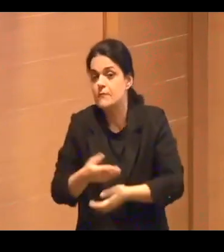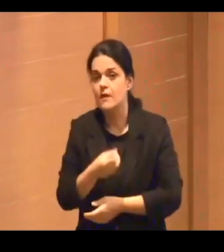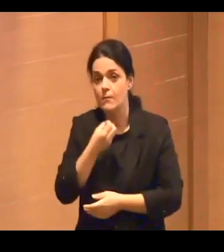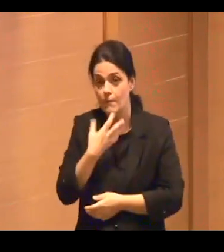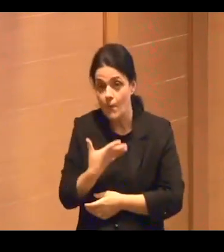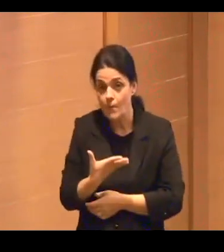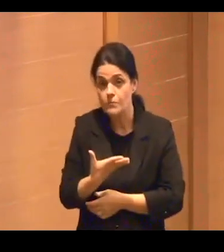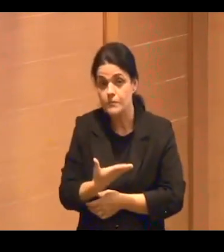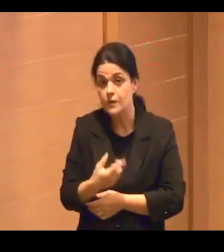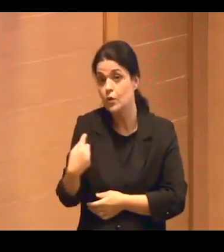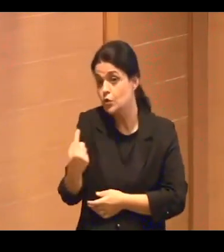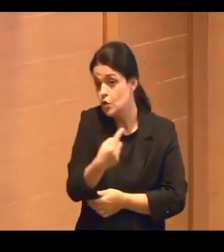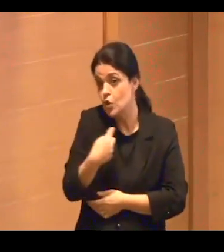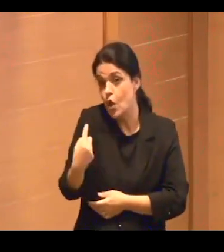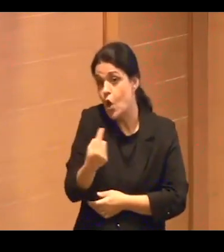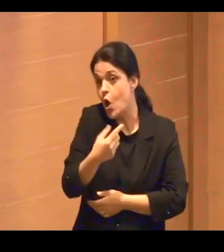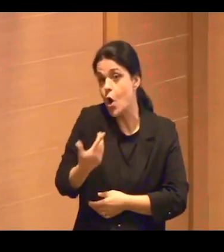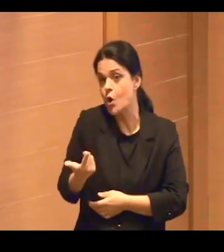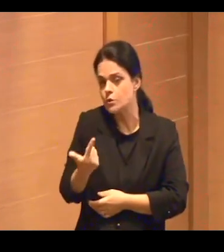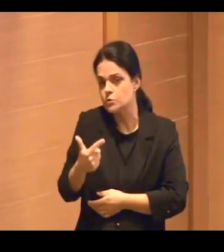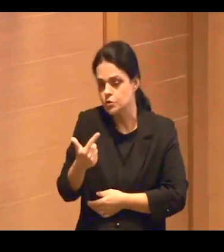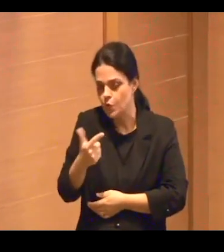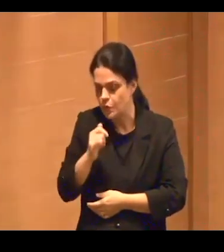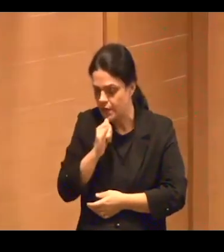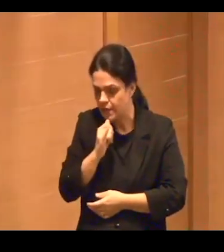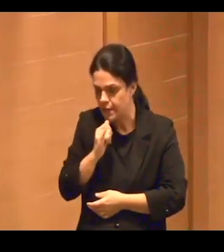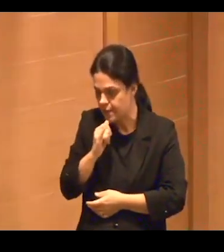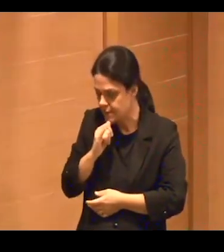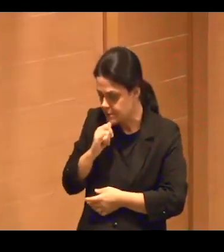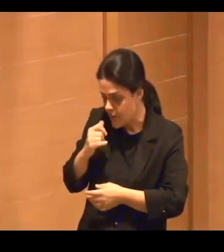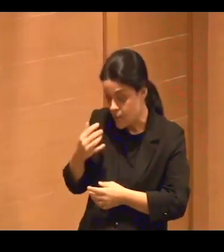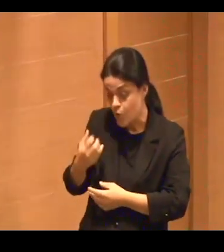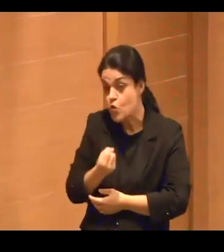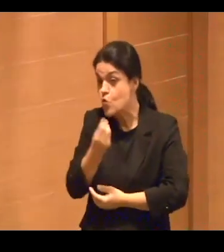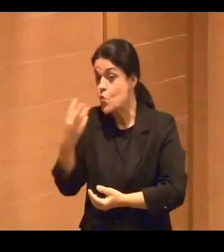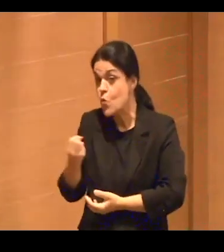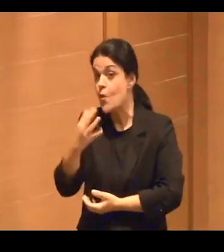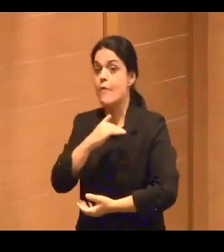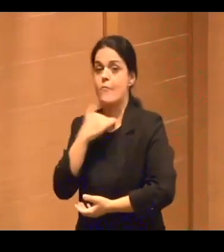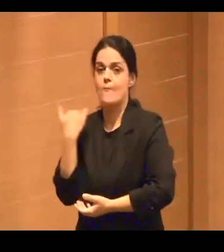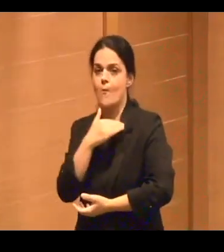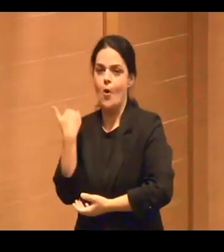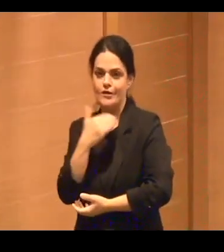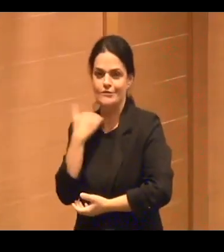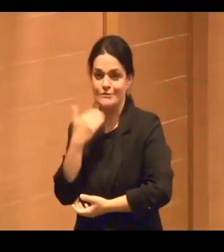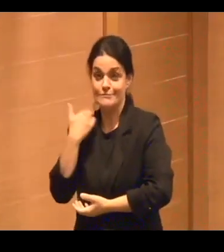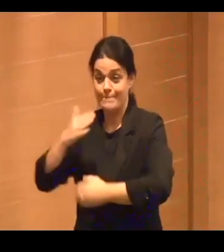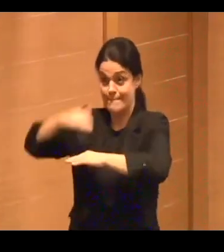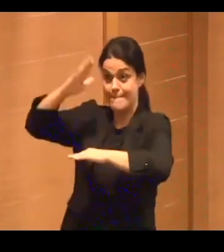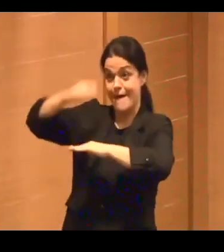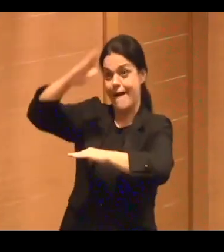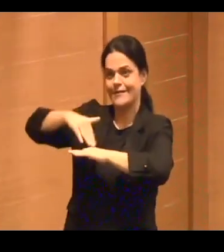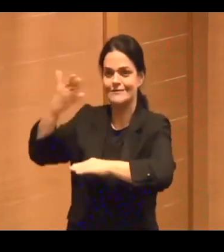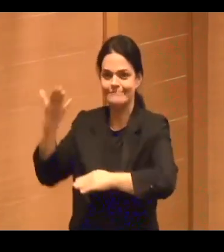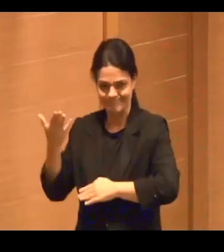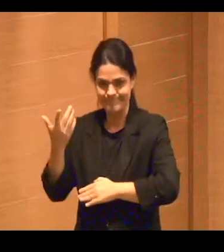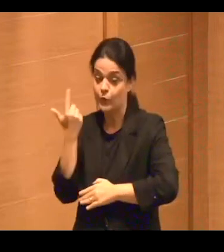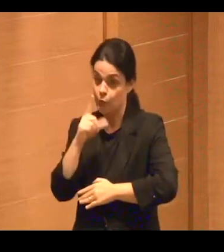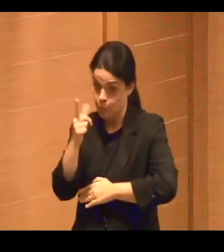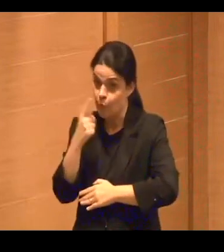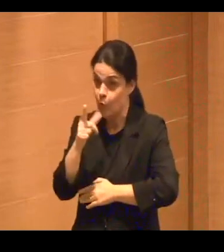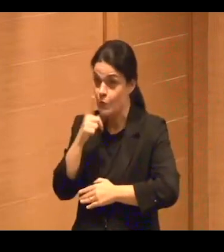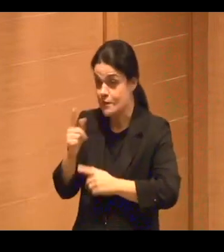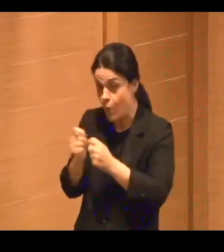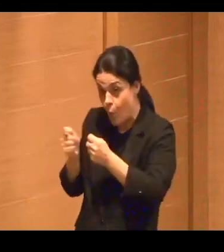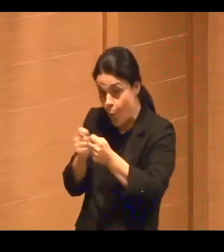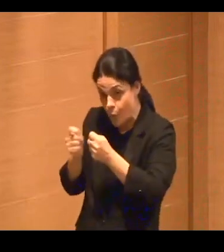não tendo um número muito maior de mortes do que já tivemos. Então, inspirado no movimento de Aragão,